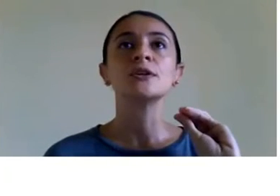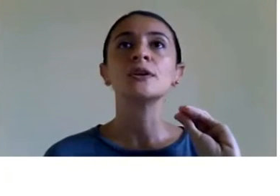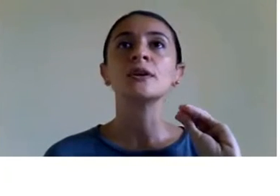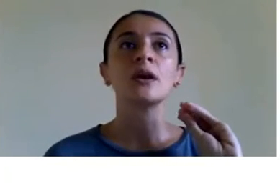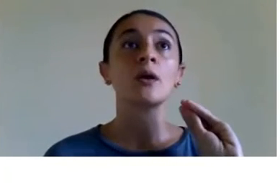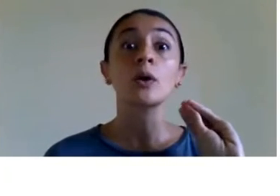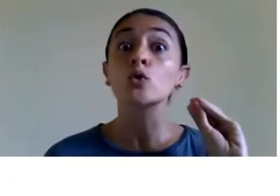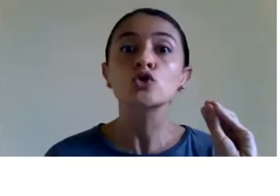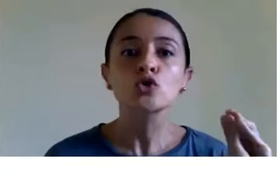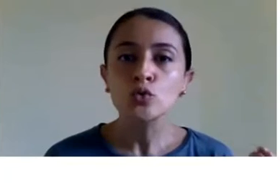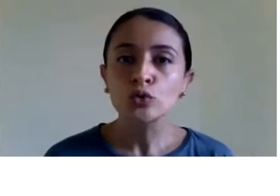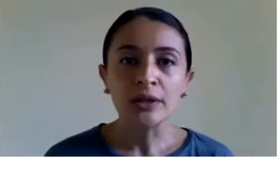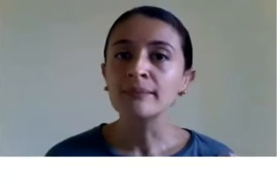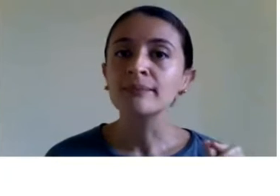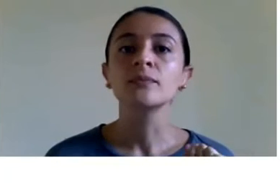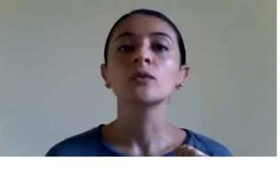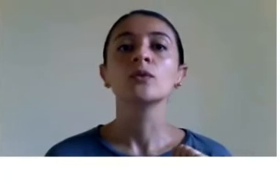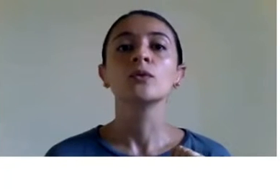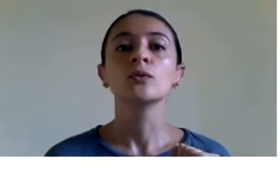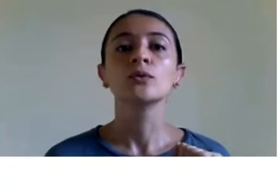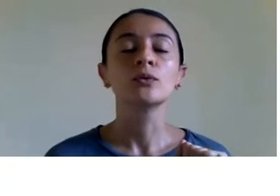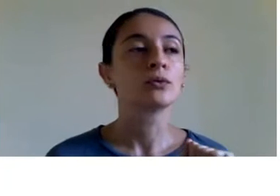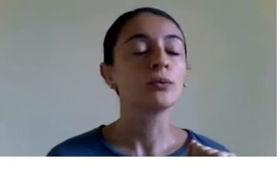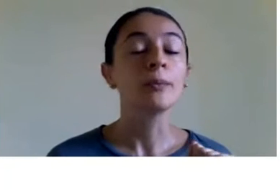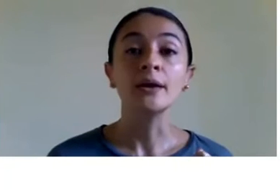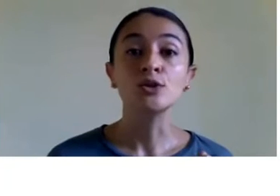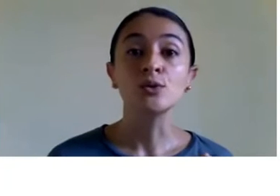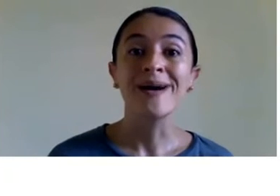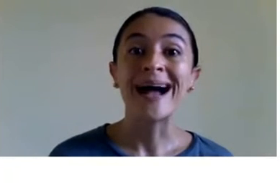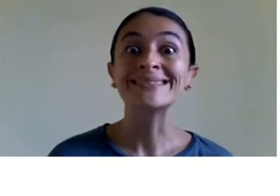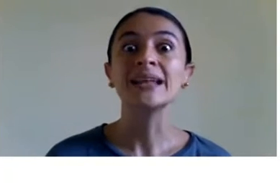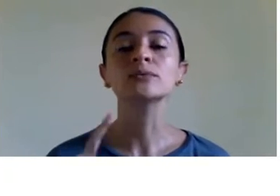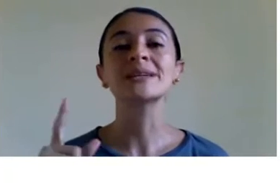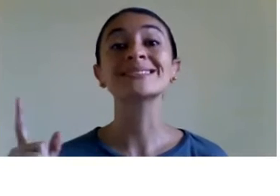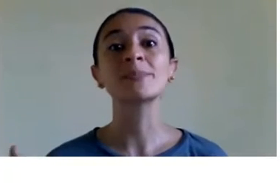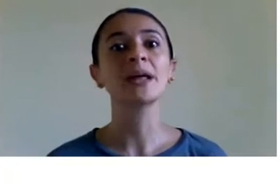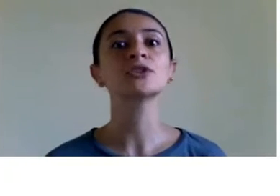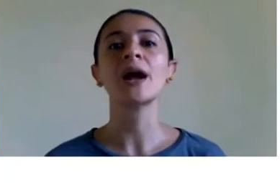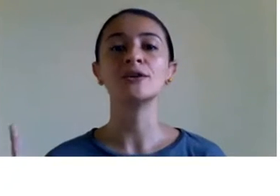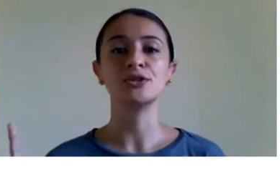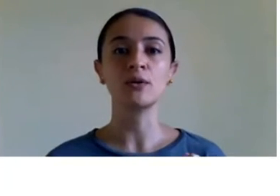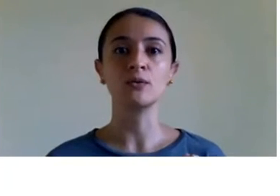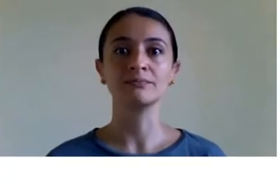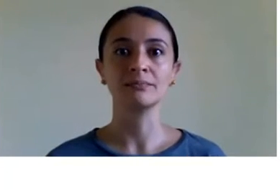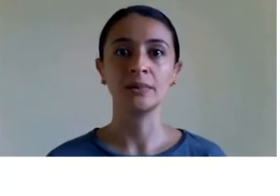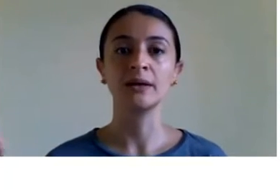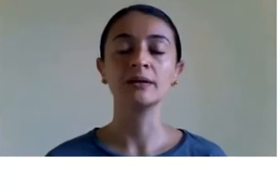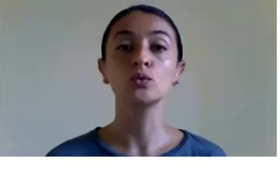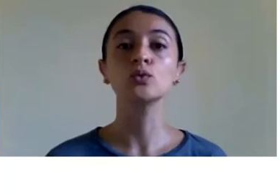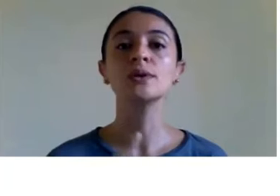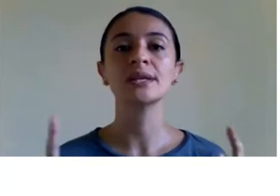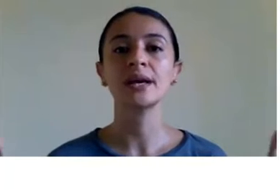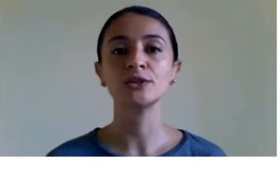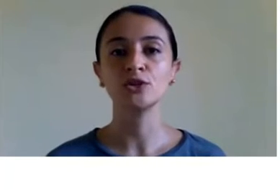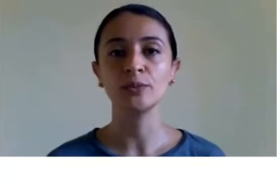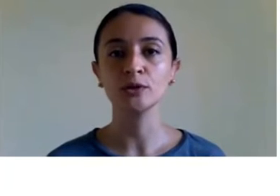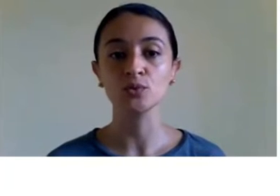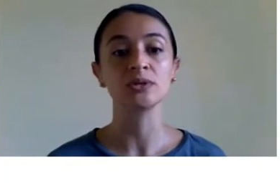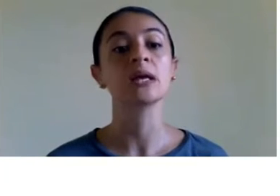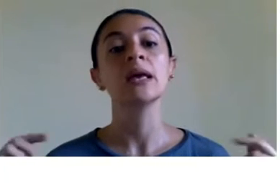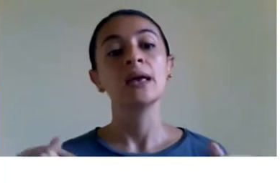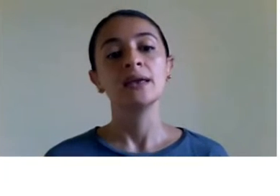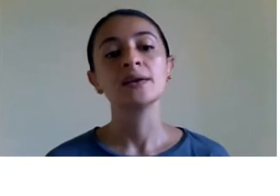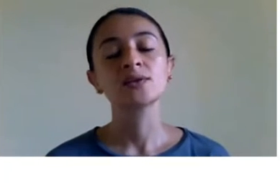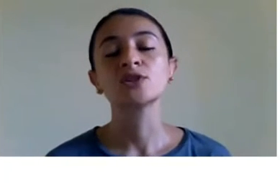desde uma consulta no médico, até um transponte cardíaco, né, tudo isso é garantido